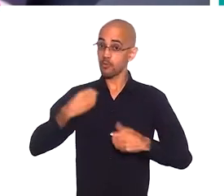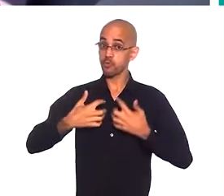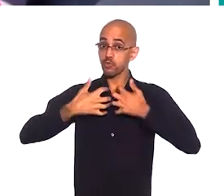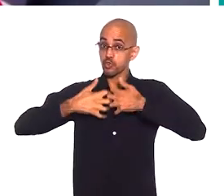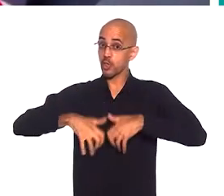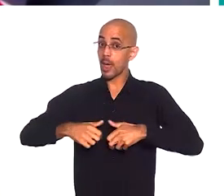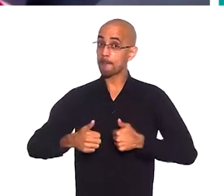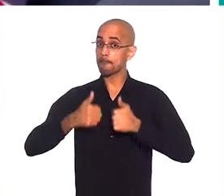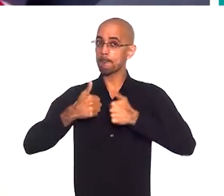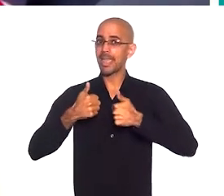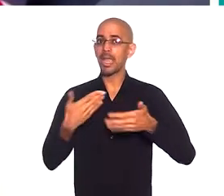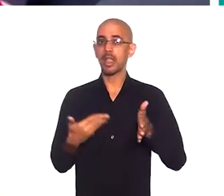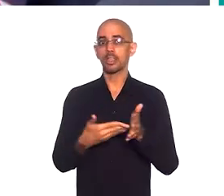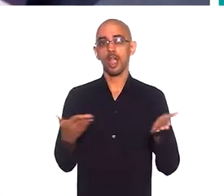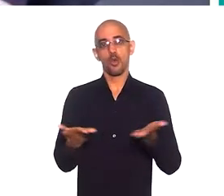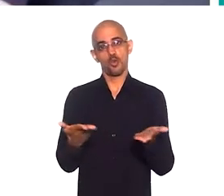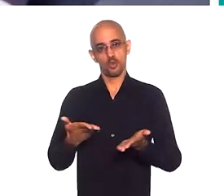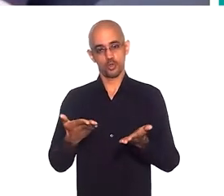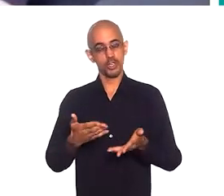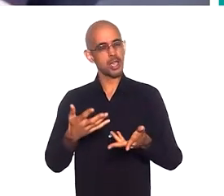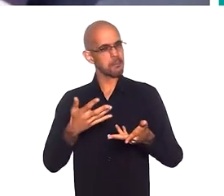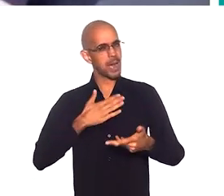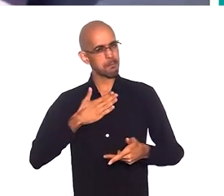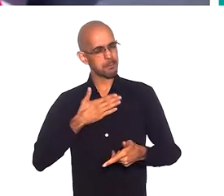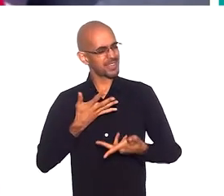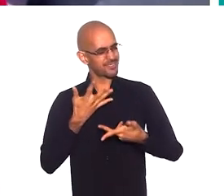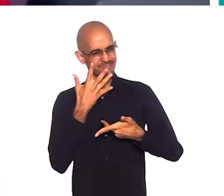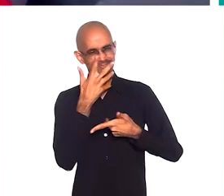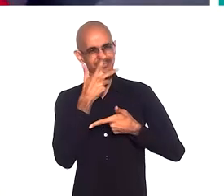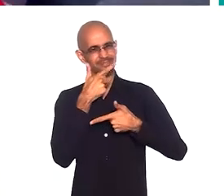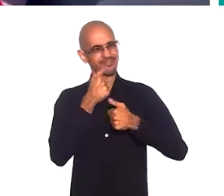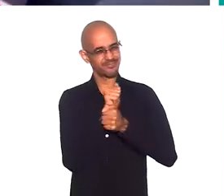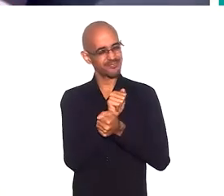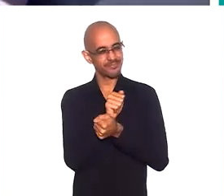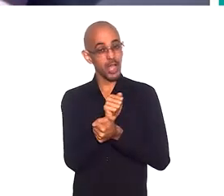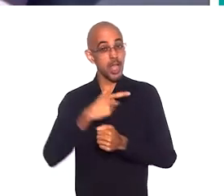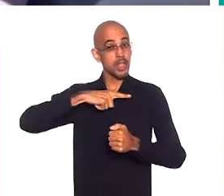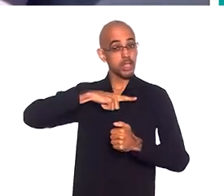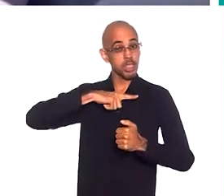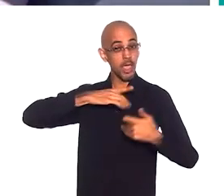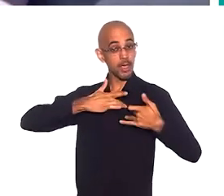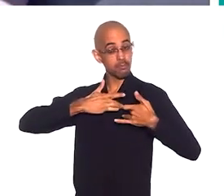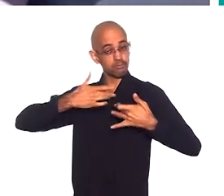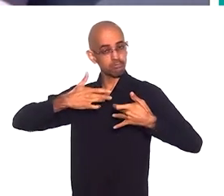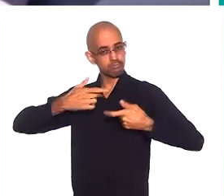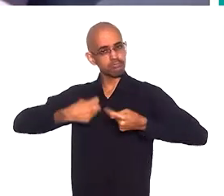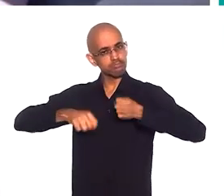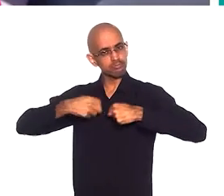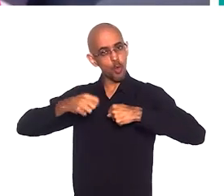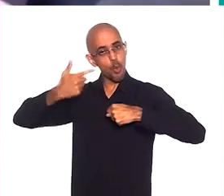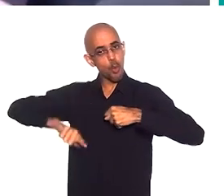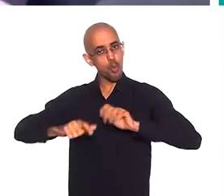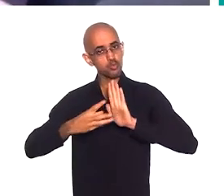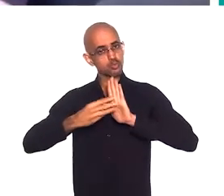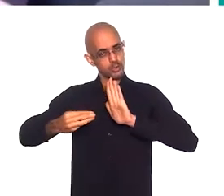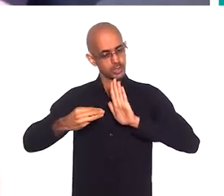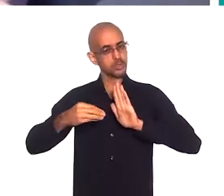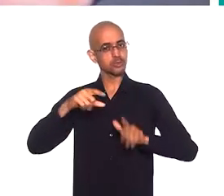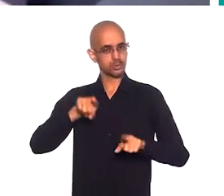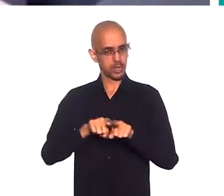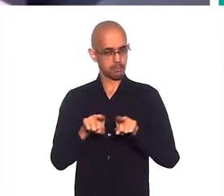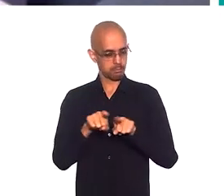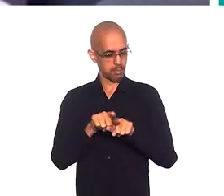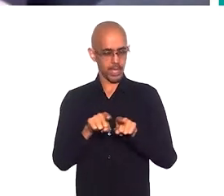até hoje. E isso é eu acho lindo. Mas tem outras formas de economia solidária também, e de finanças,